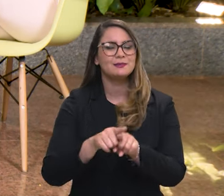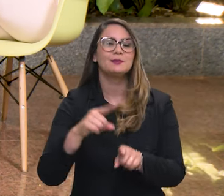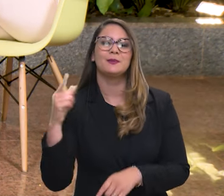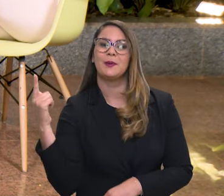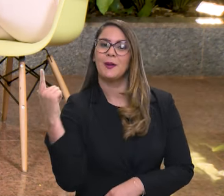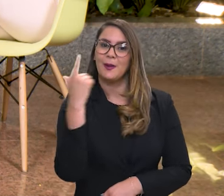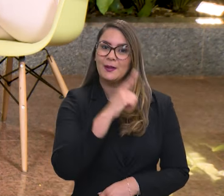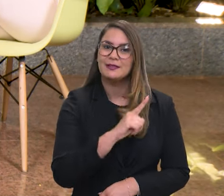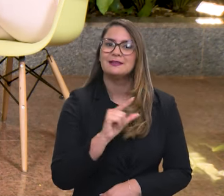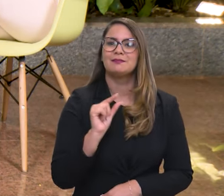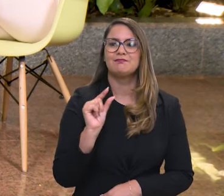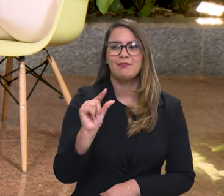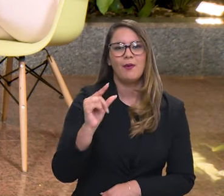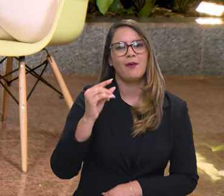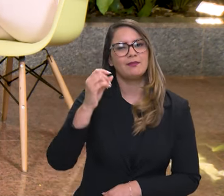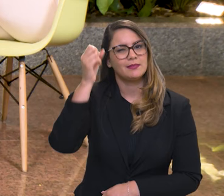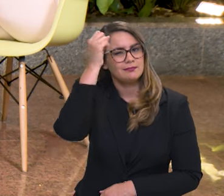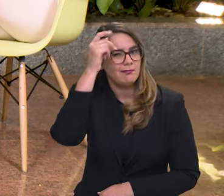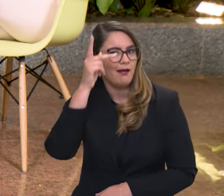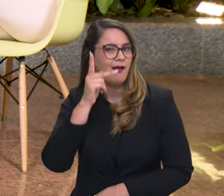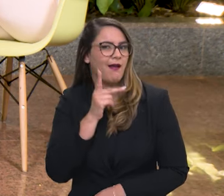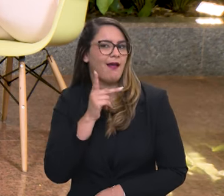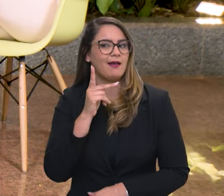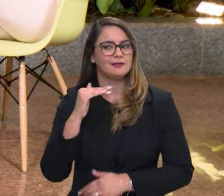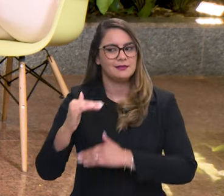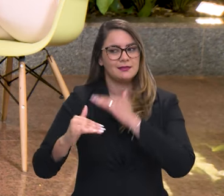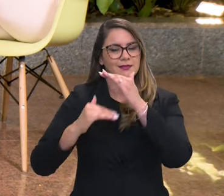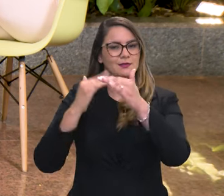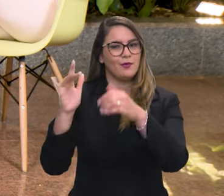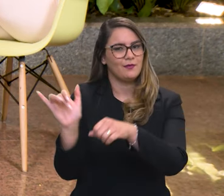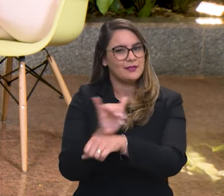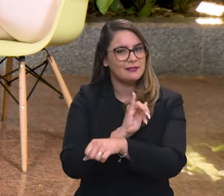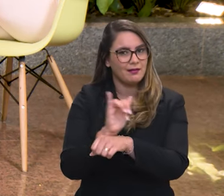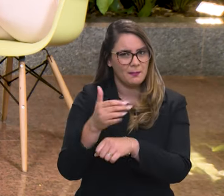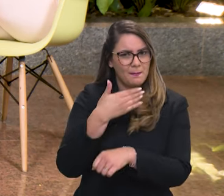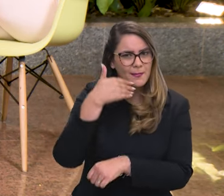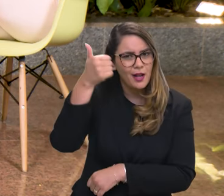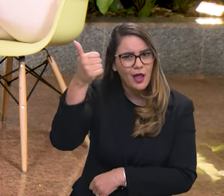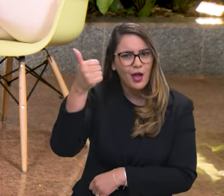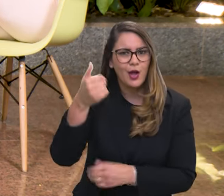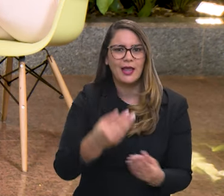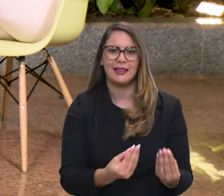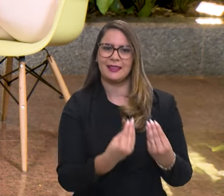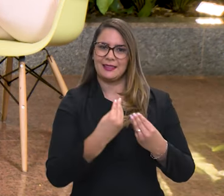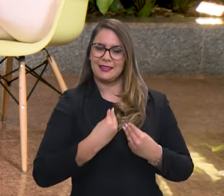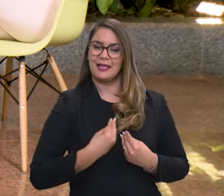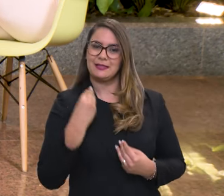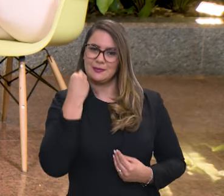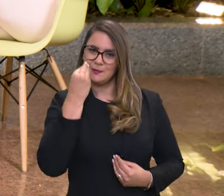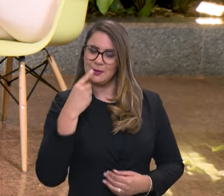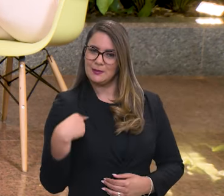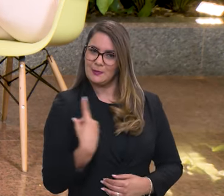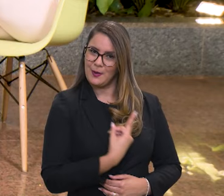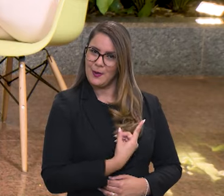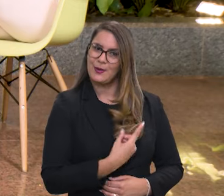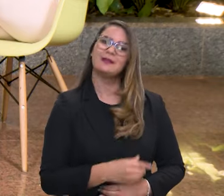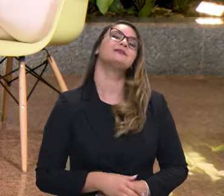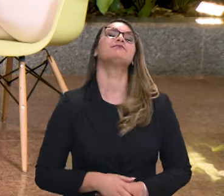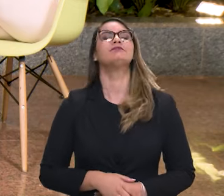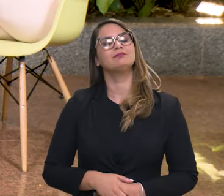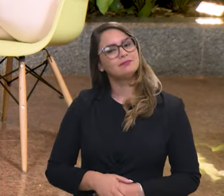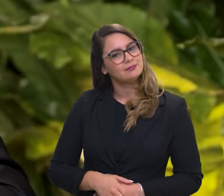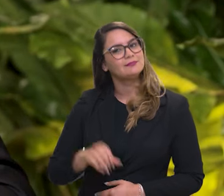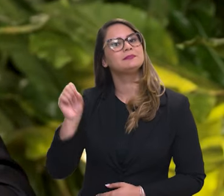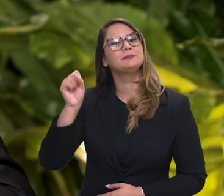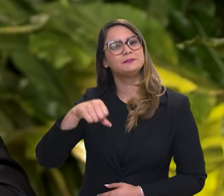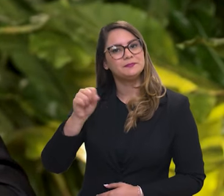de expertise, desenvolver isso também. A gente traz experiência também para a gente? Sim, sombra de dúvida. Esse